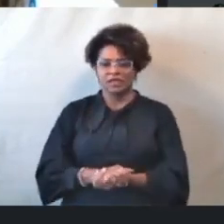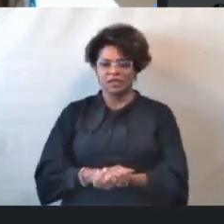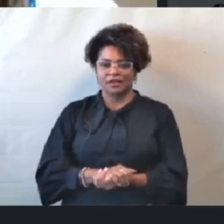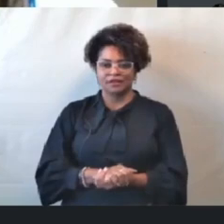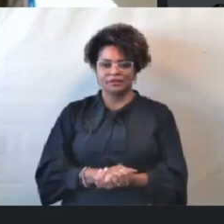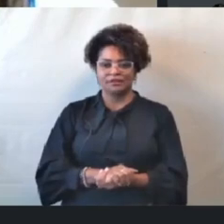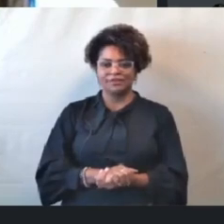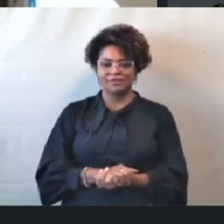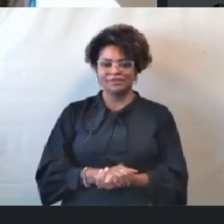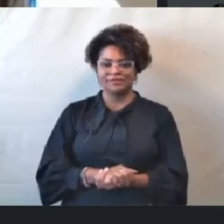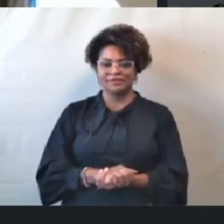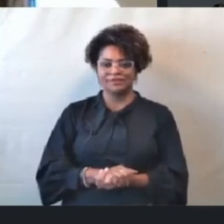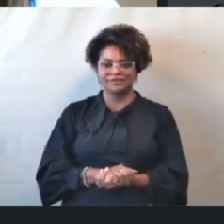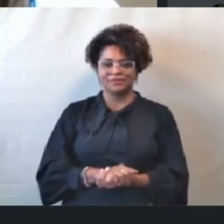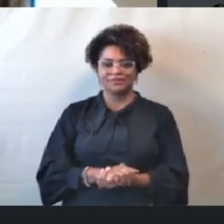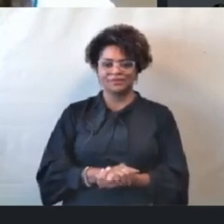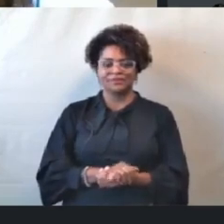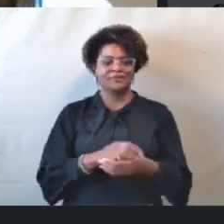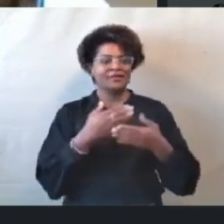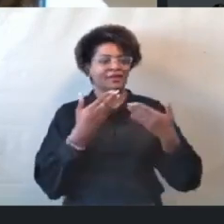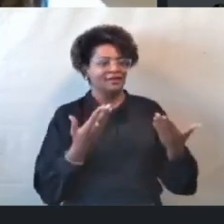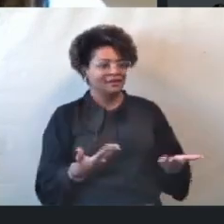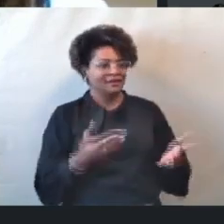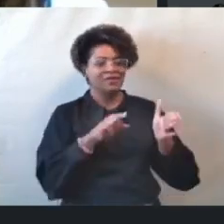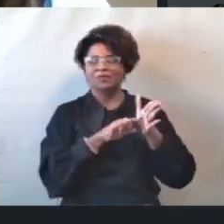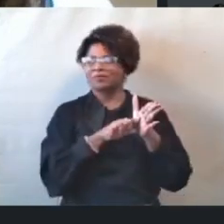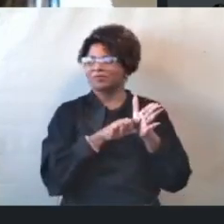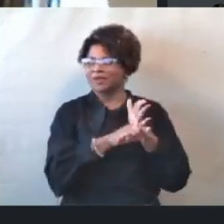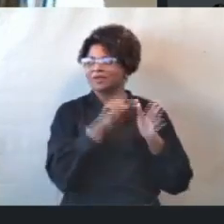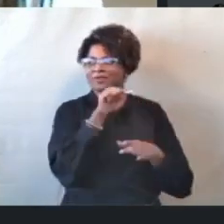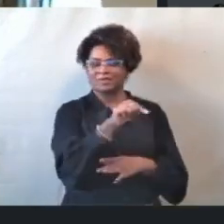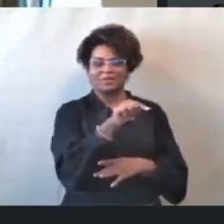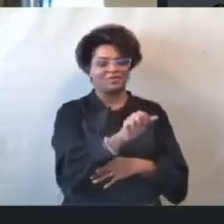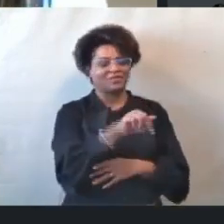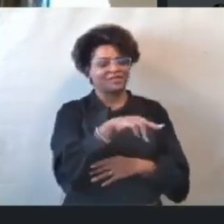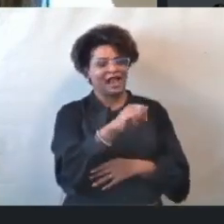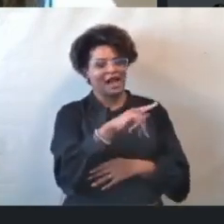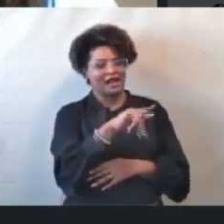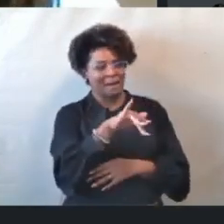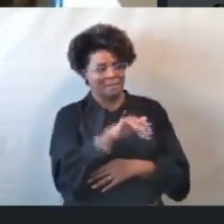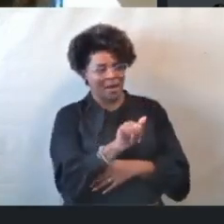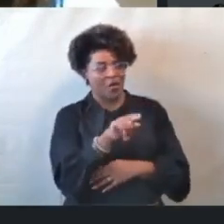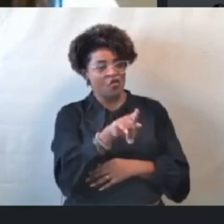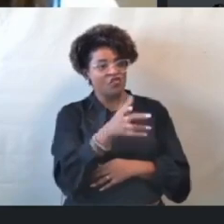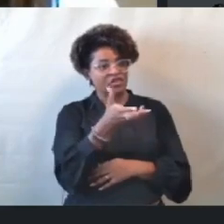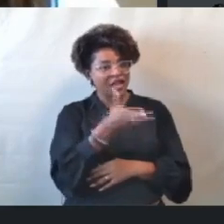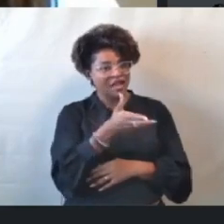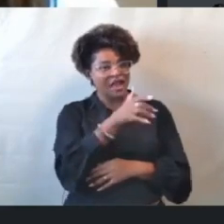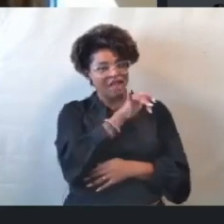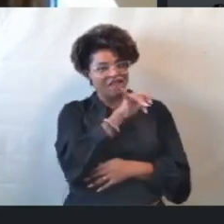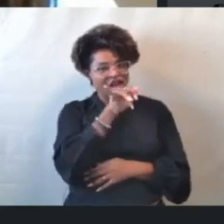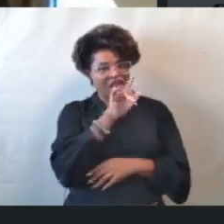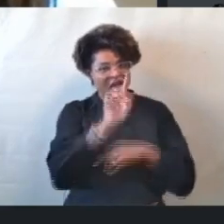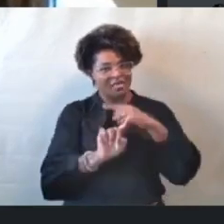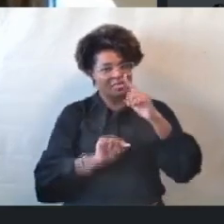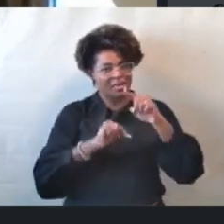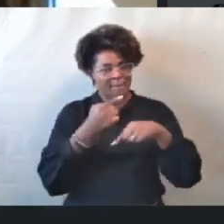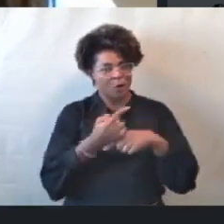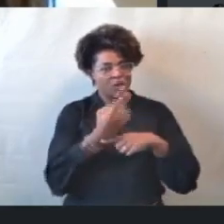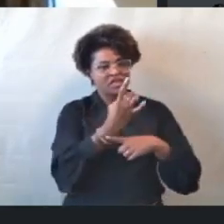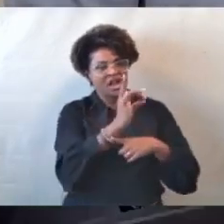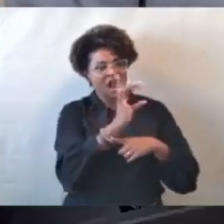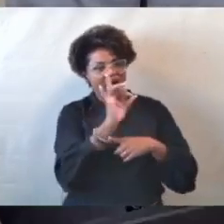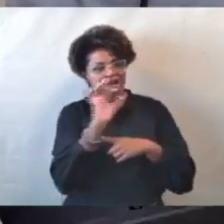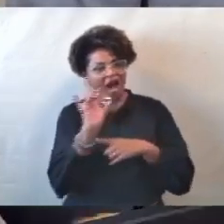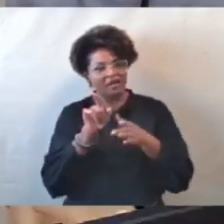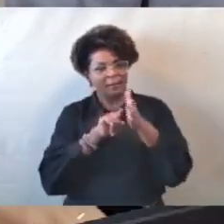Eu indago a senhora Ana Paula se ela quer se manifestar após cada pergunta ou se ela